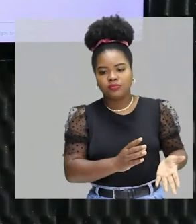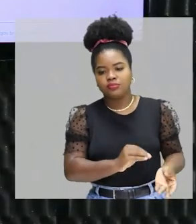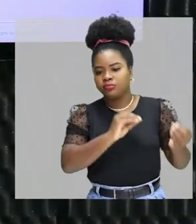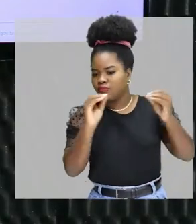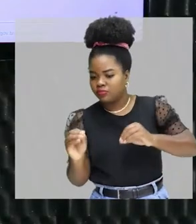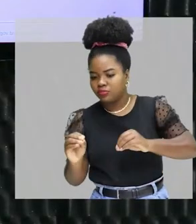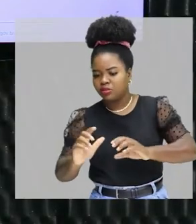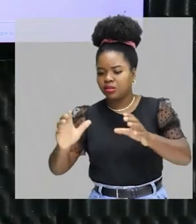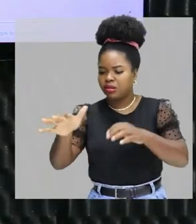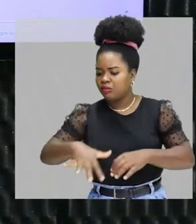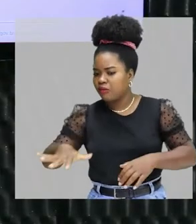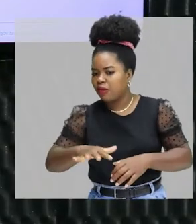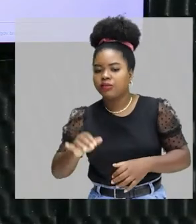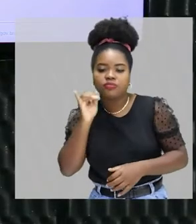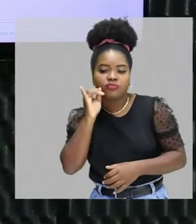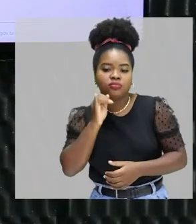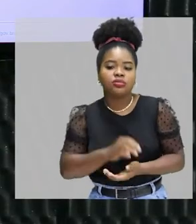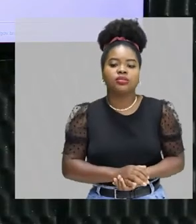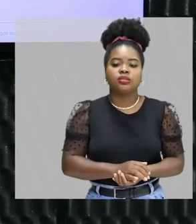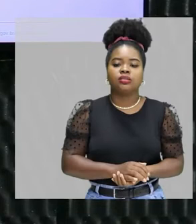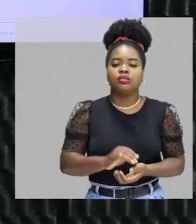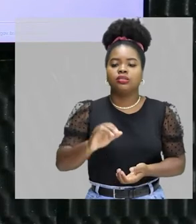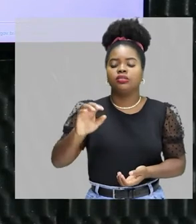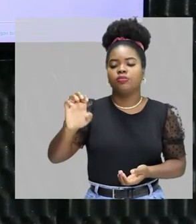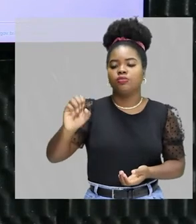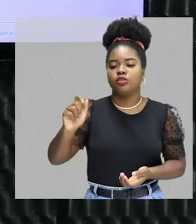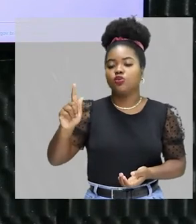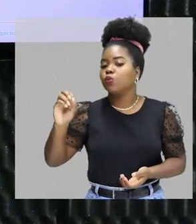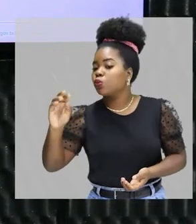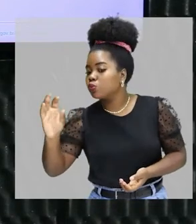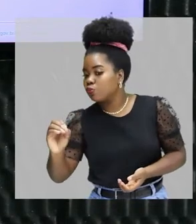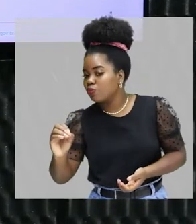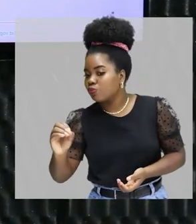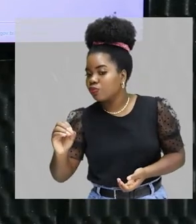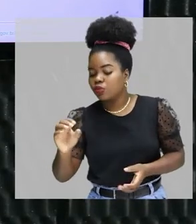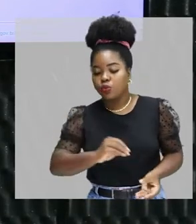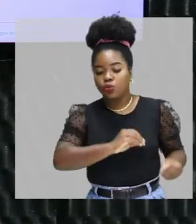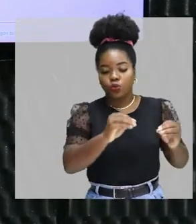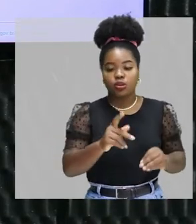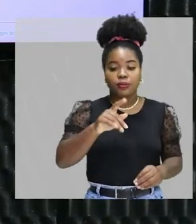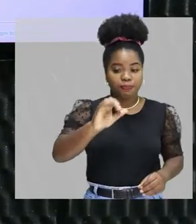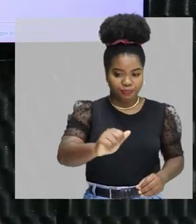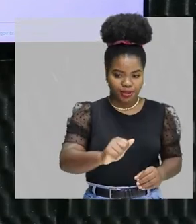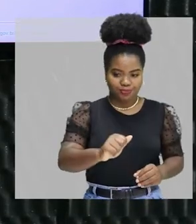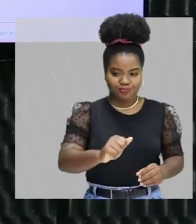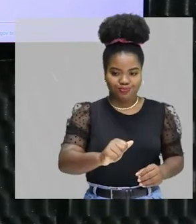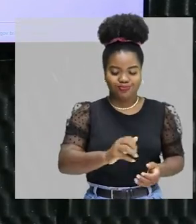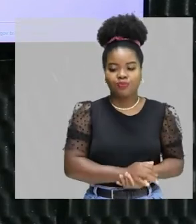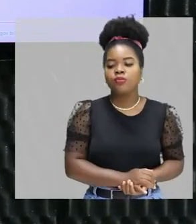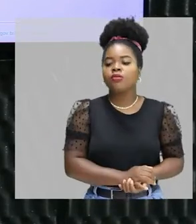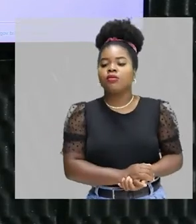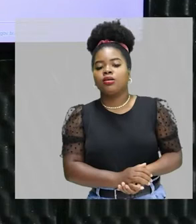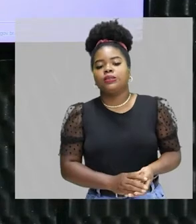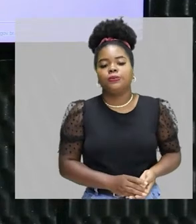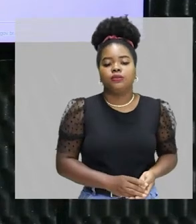esgoto. No ralo da pia. Evitando o seu descarte direto no meio ambiente. Ao encontrar o frasco,